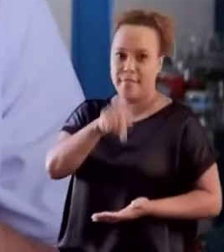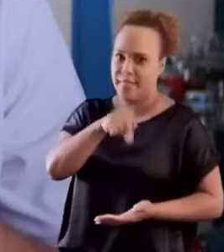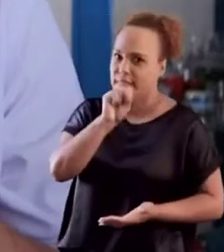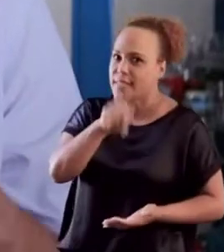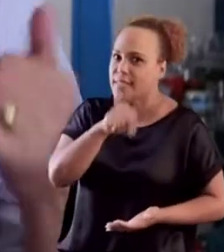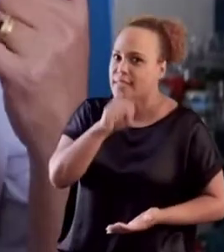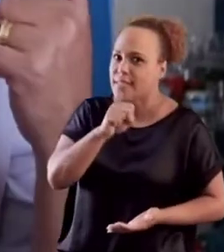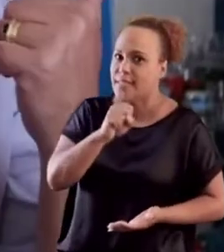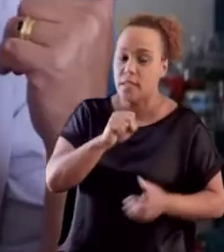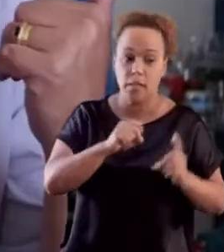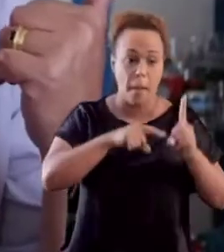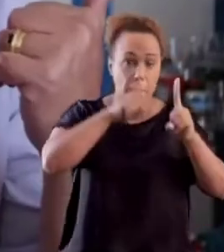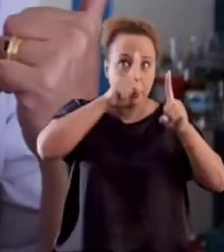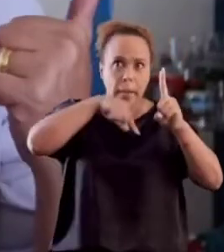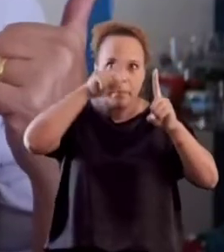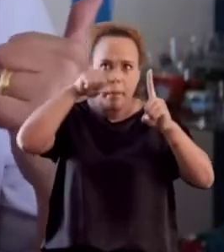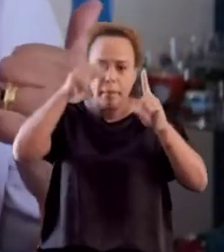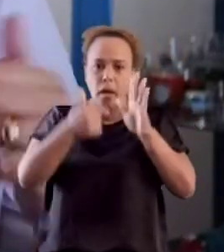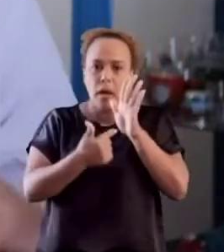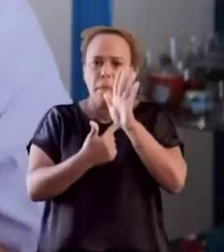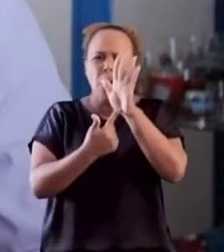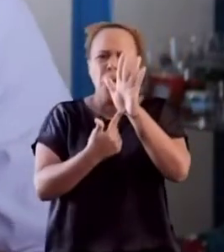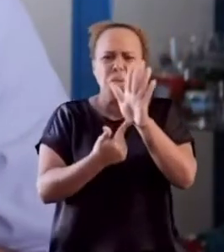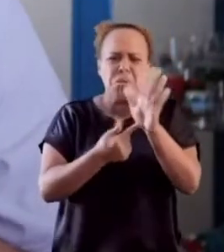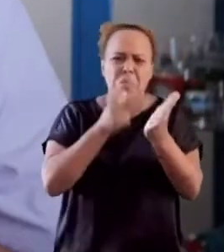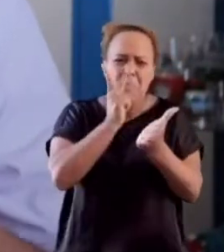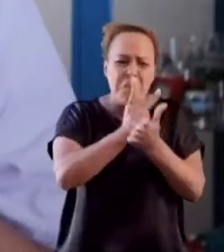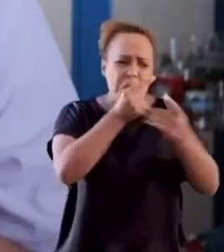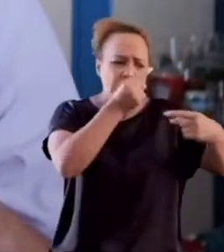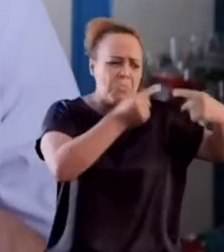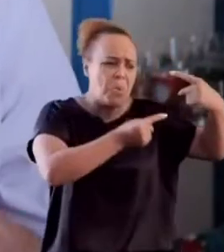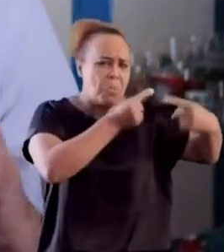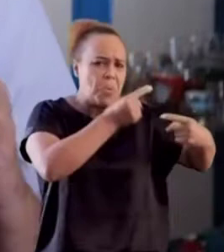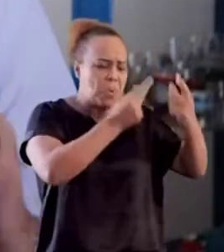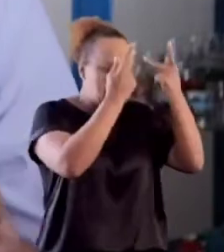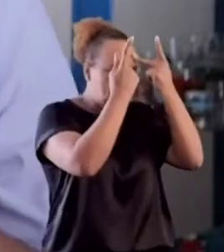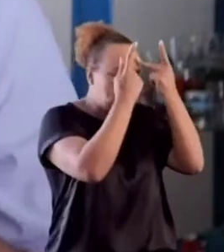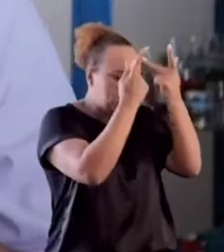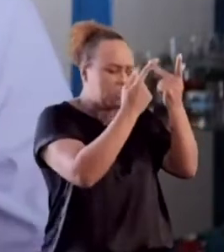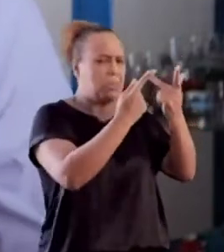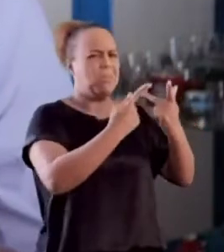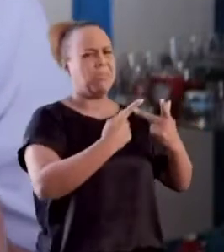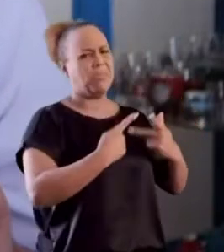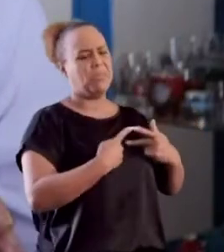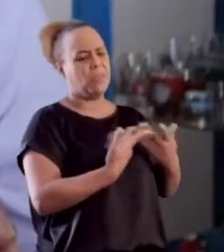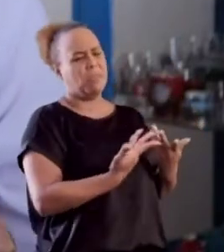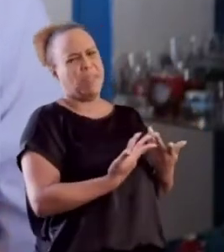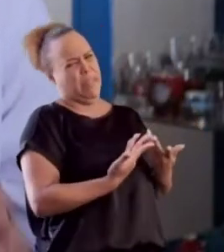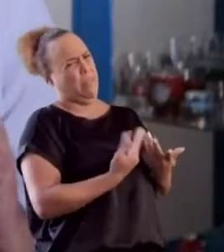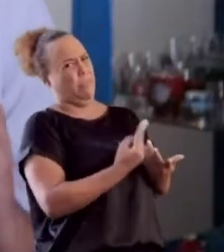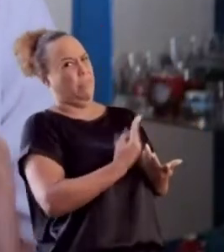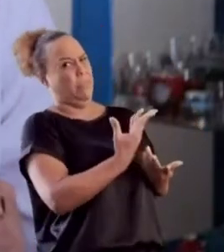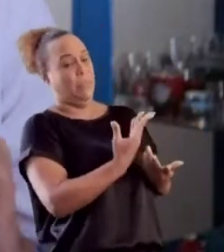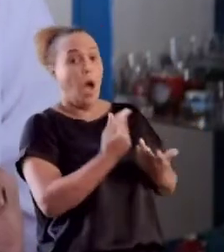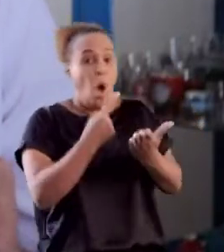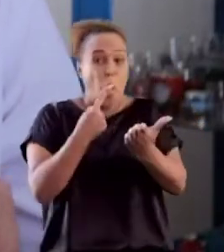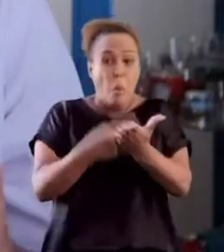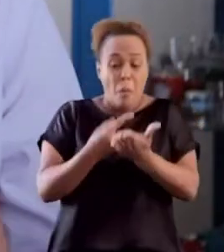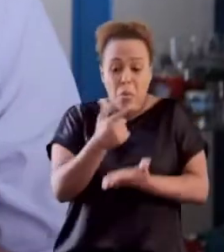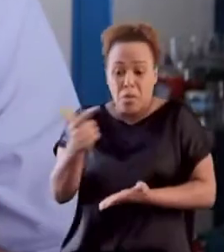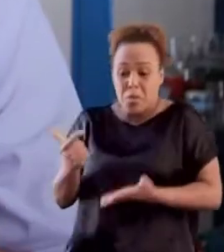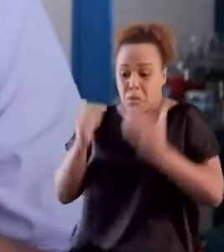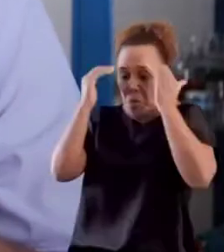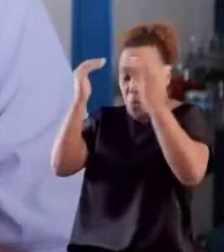minhas palavras Essas pesquisas que estão por aí São os mesmos políticos Buscando seus próprios interesses Sem